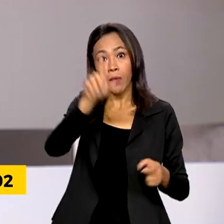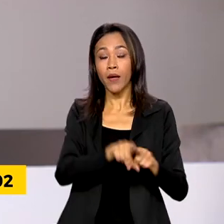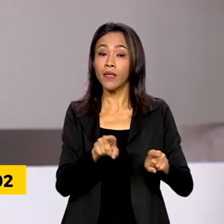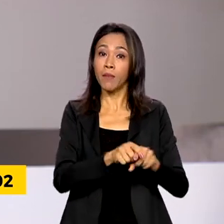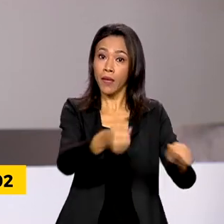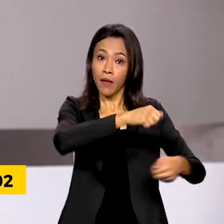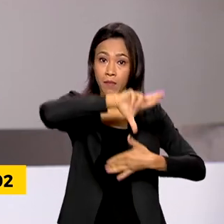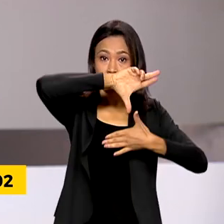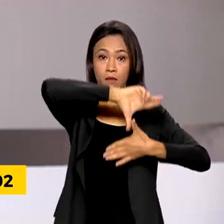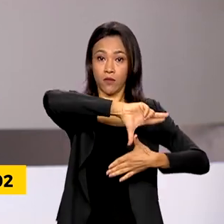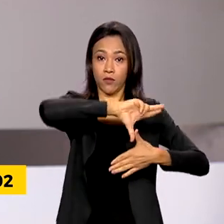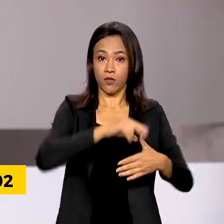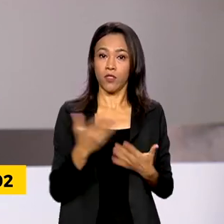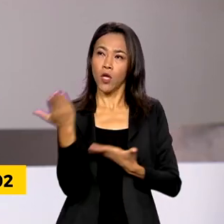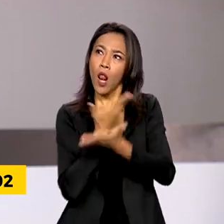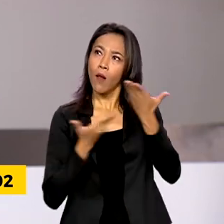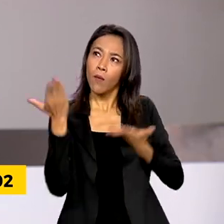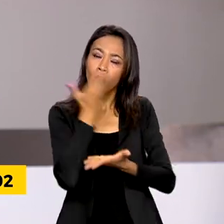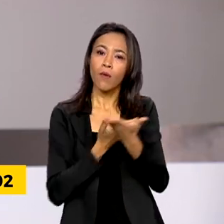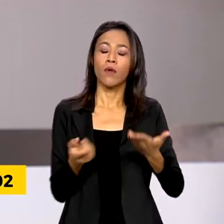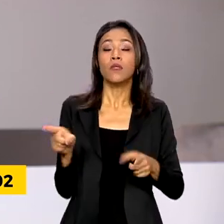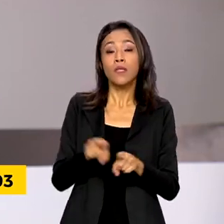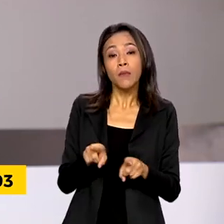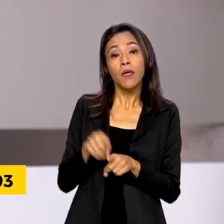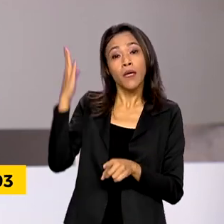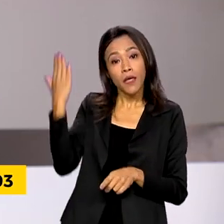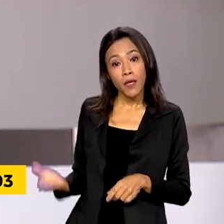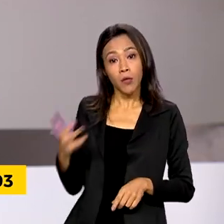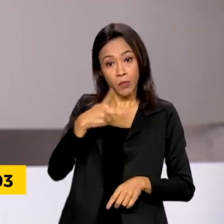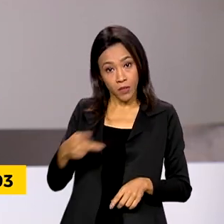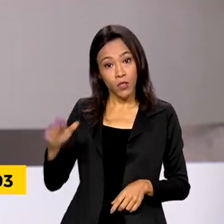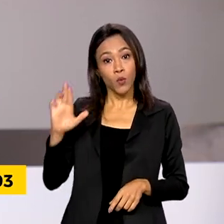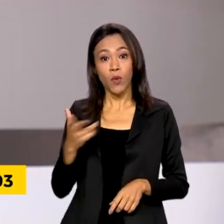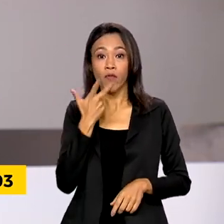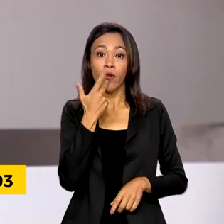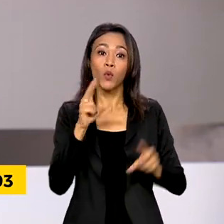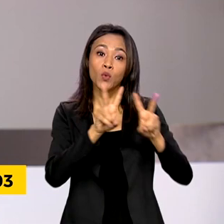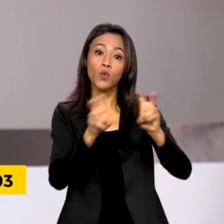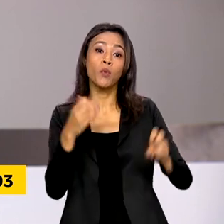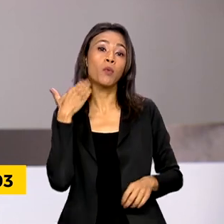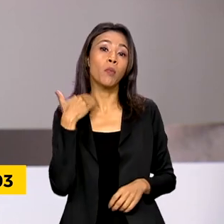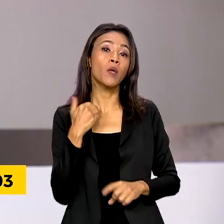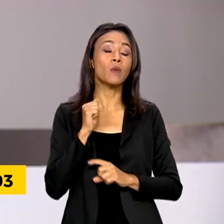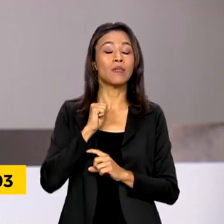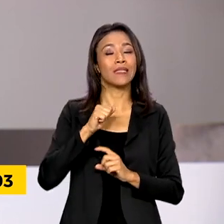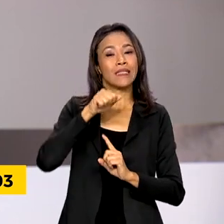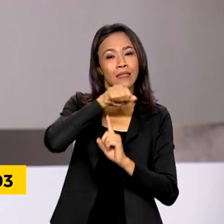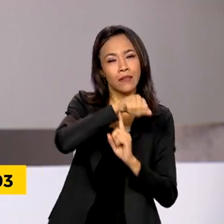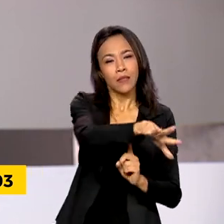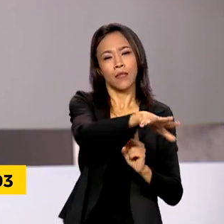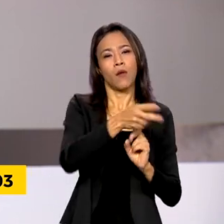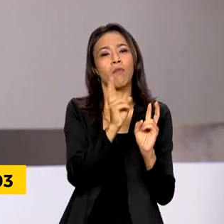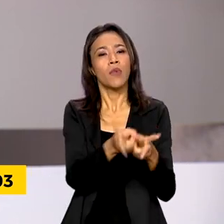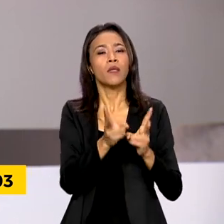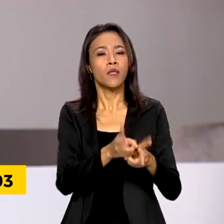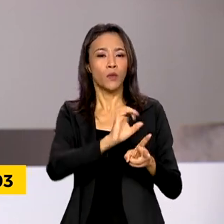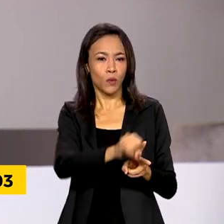O presidente Lula também comentou a decisão do Banco Central de manter os juros da economia em 13